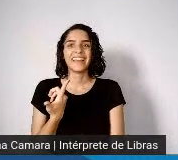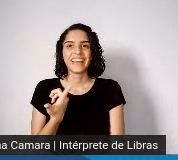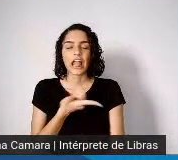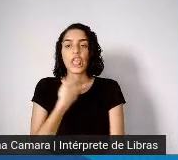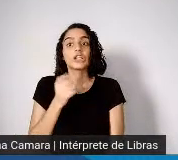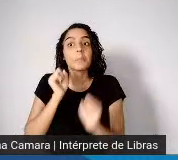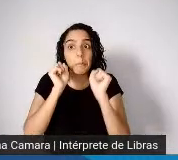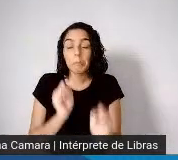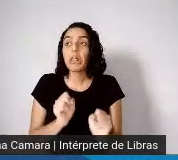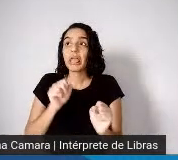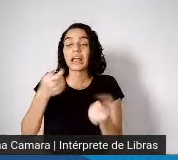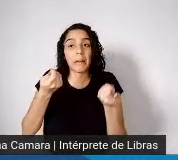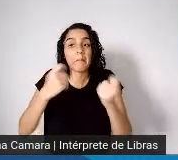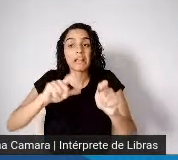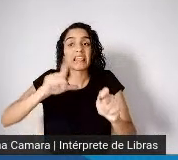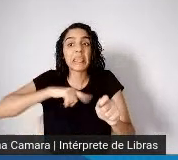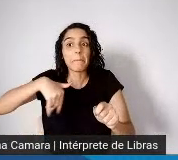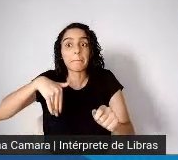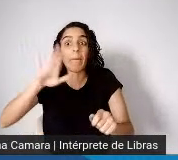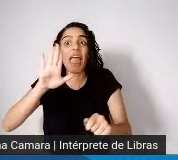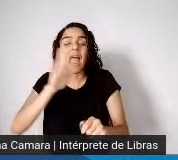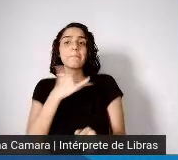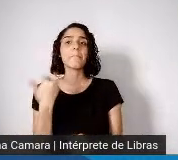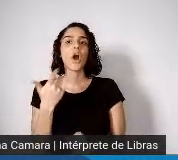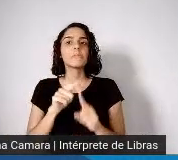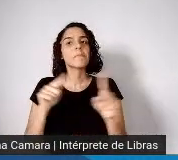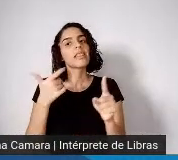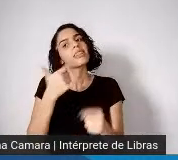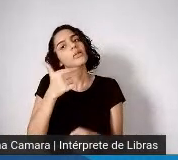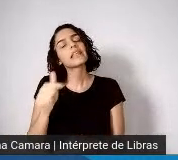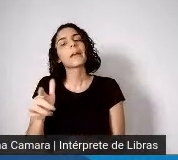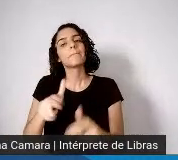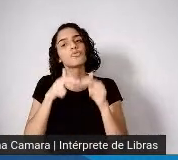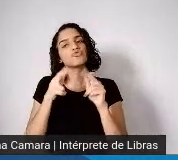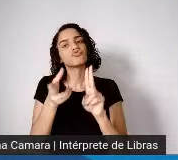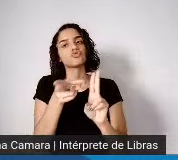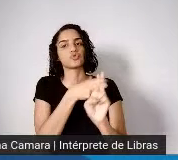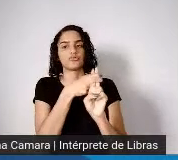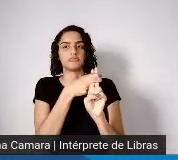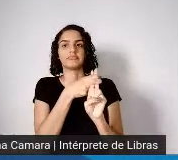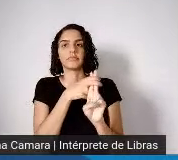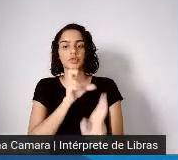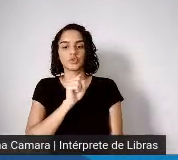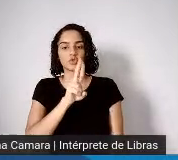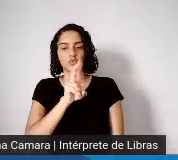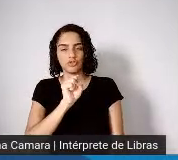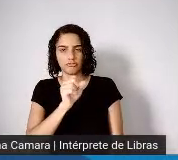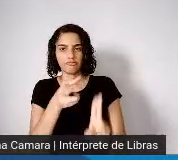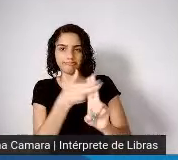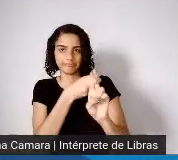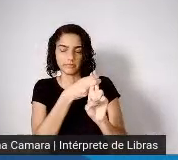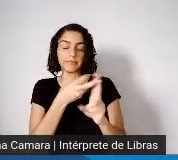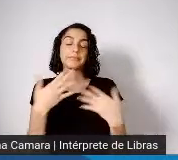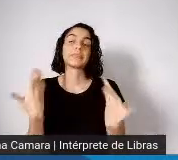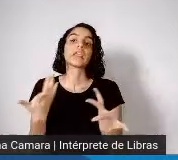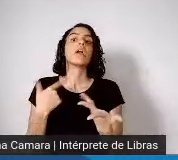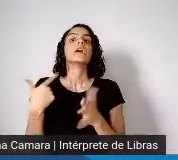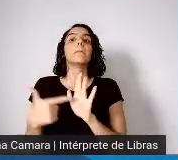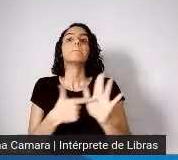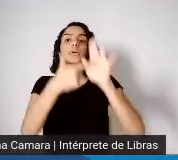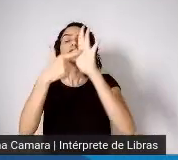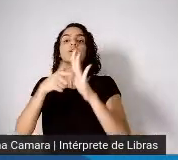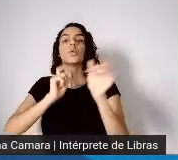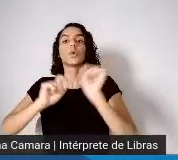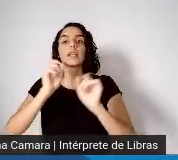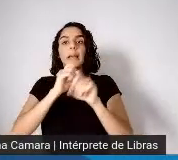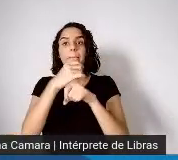Esse é um trabalho que nós publicamos recentemente mostrando a pandemia e os indicadores associados